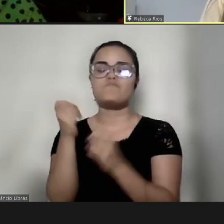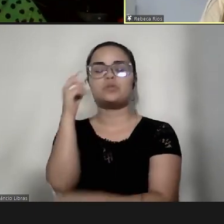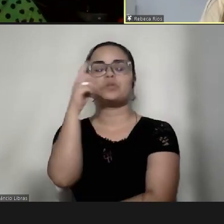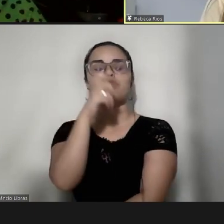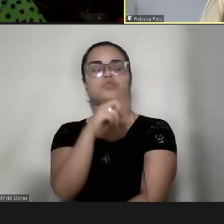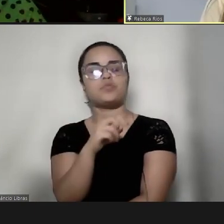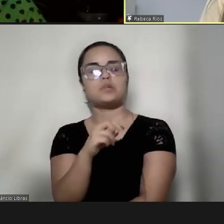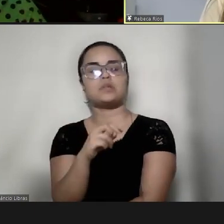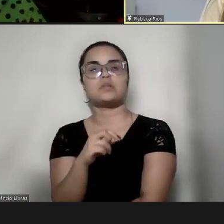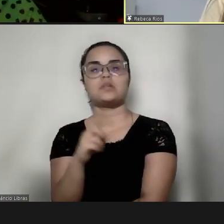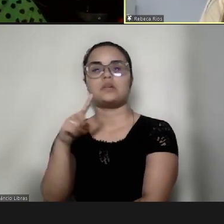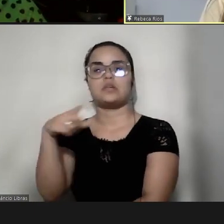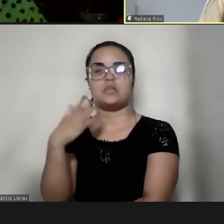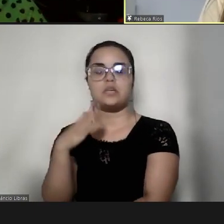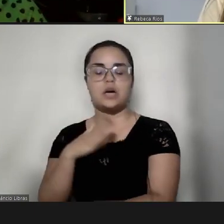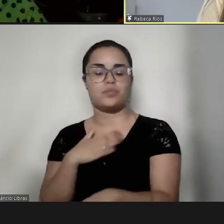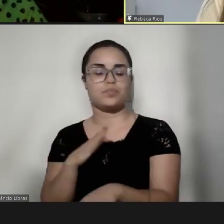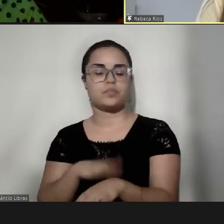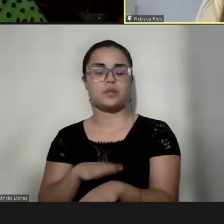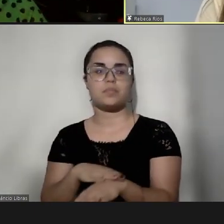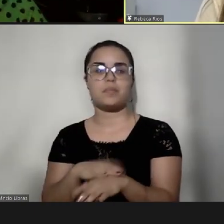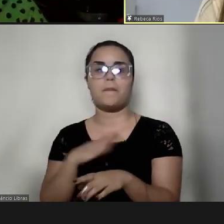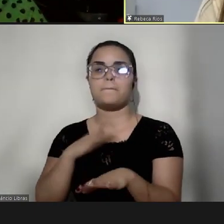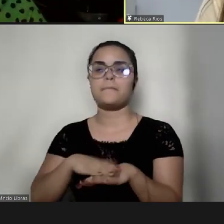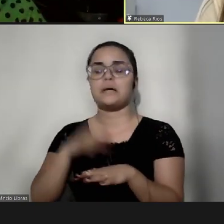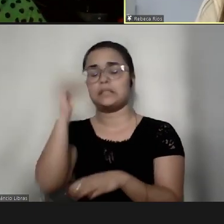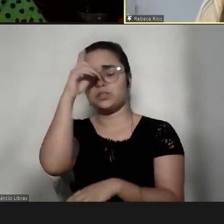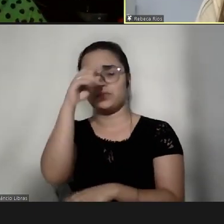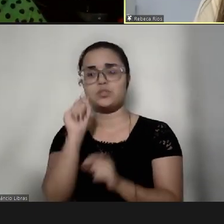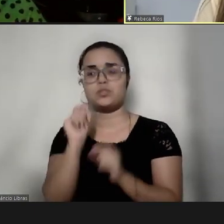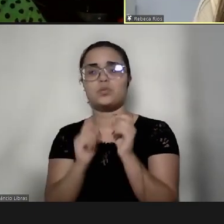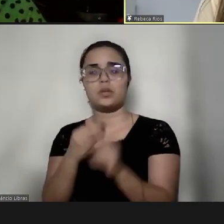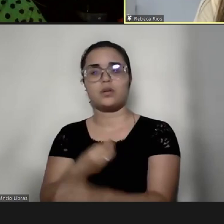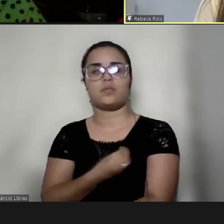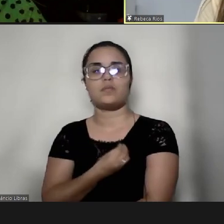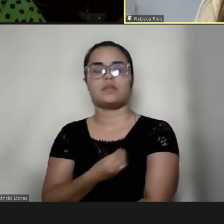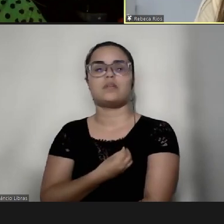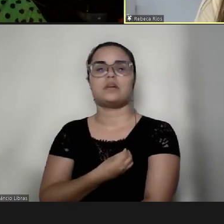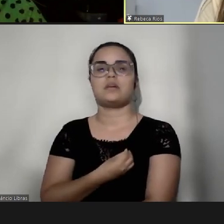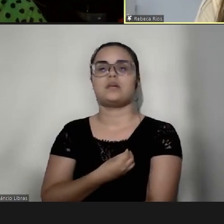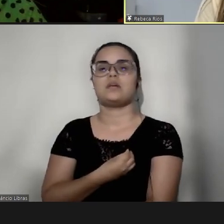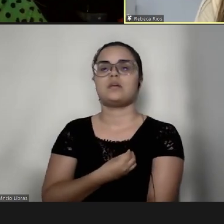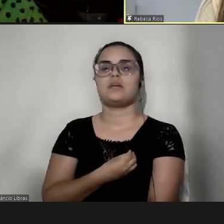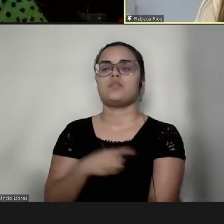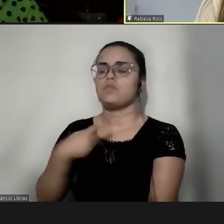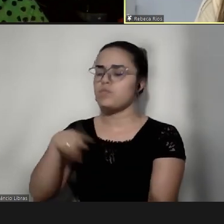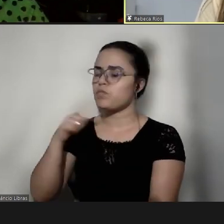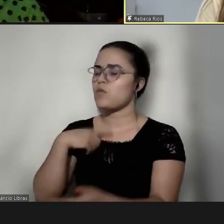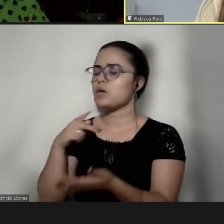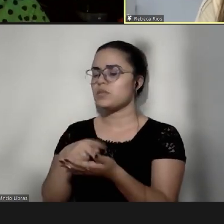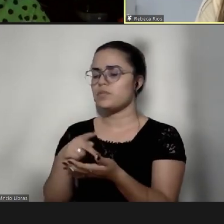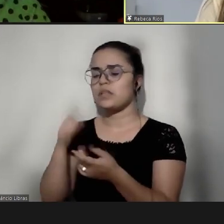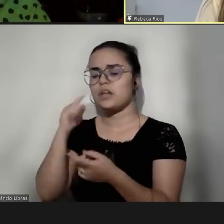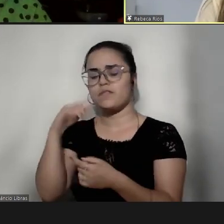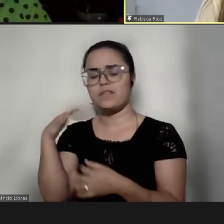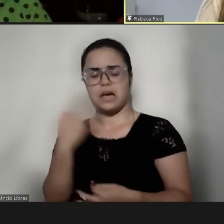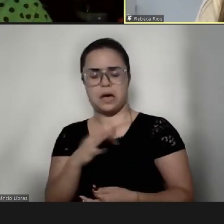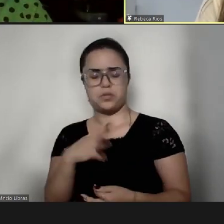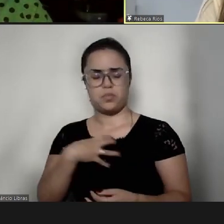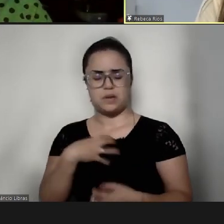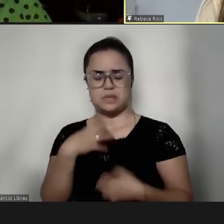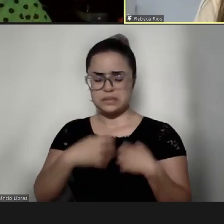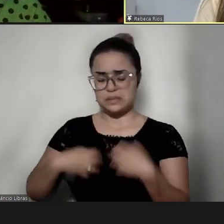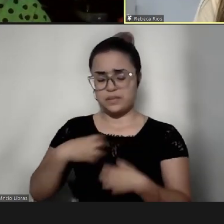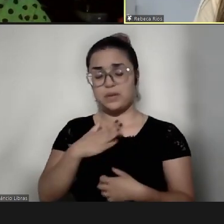falo que foi uma parte, assim, as partes mais difíceis do que eu passei, foi realmente ver aquela dor, aquele sofrimento do meu